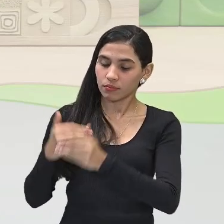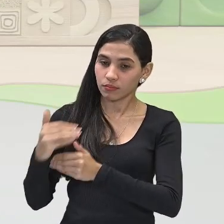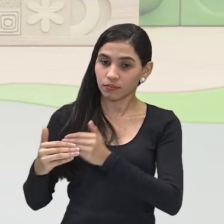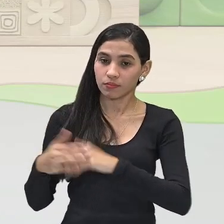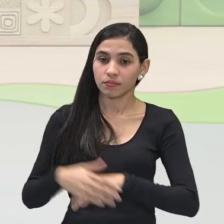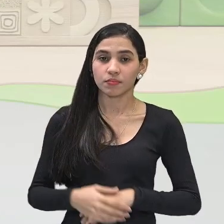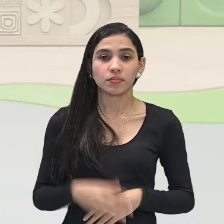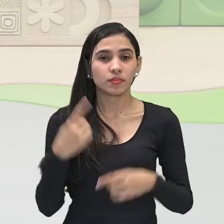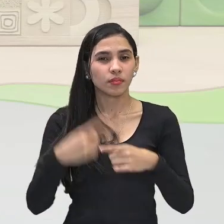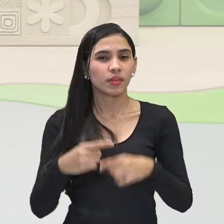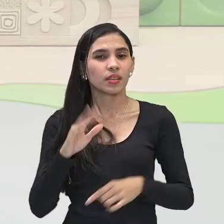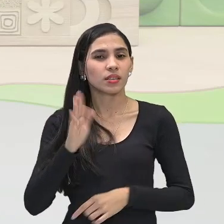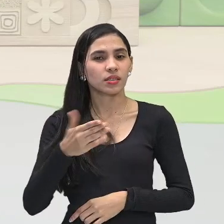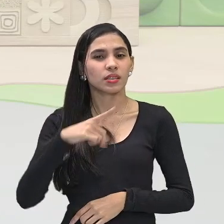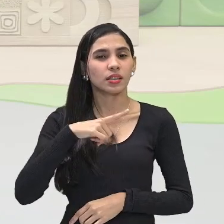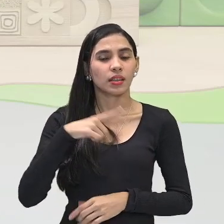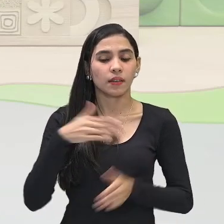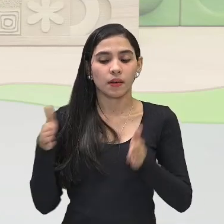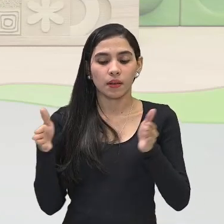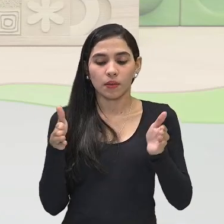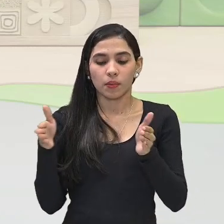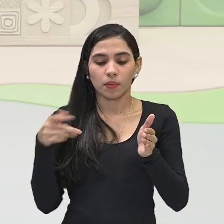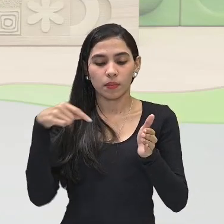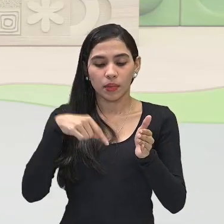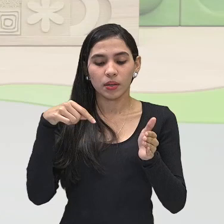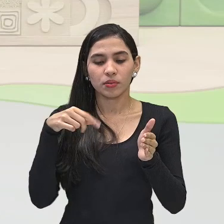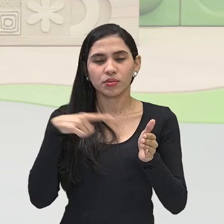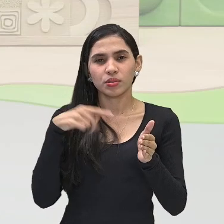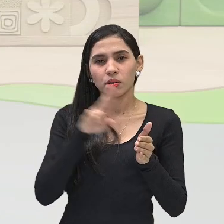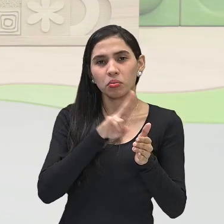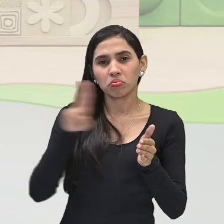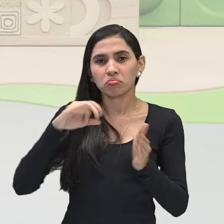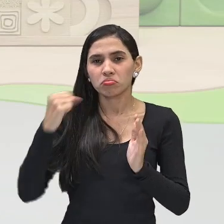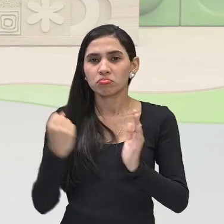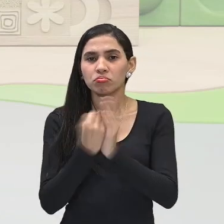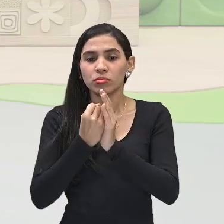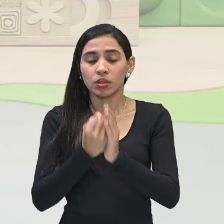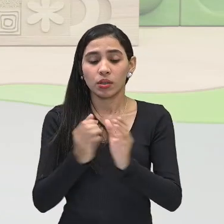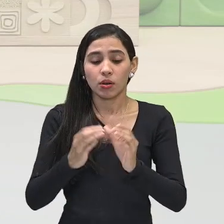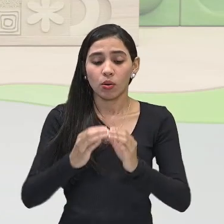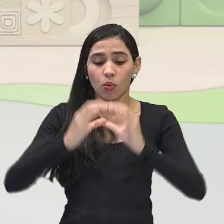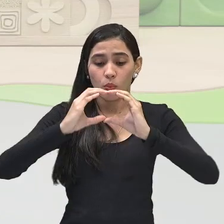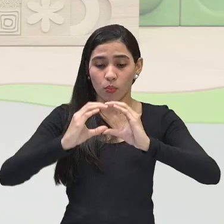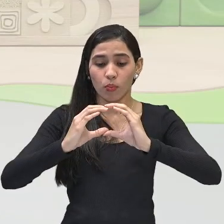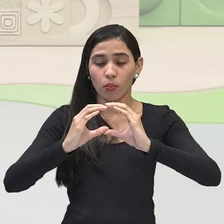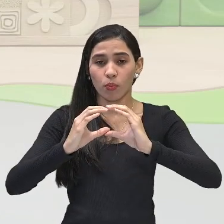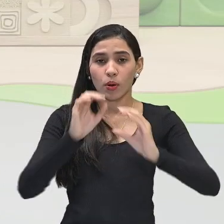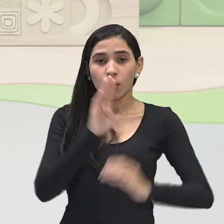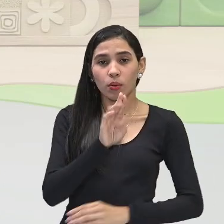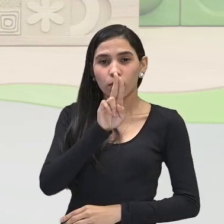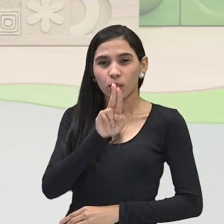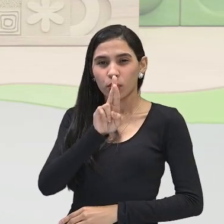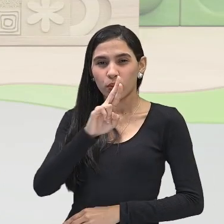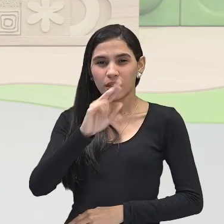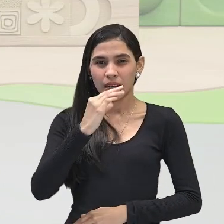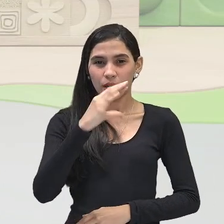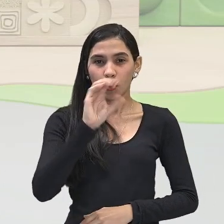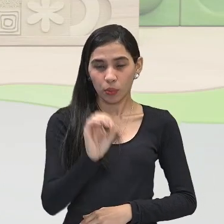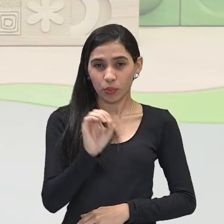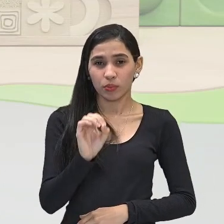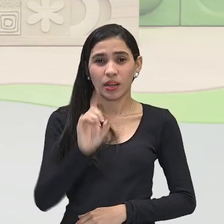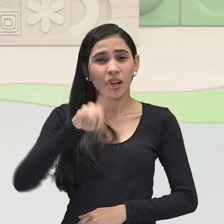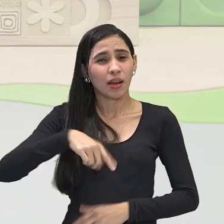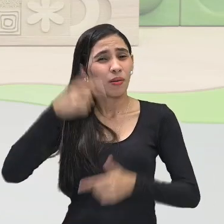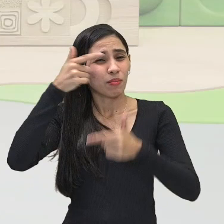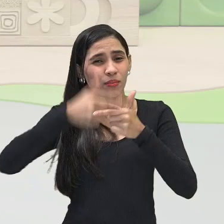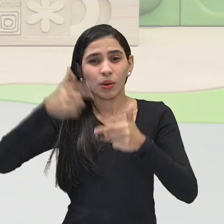porque já teve um período em que era denominado um buraco na camada de ozônio. Então, isso era um problema